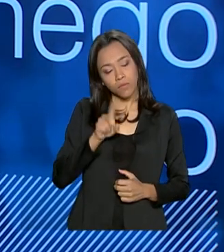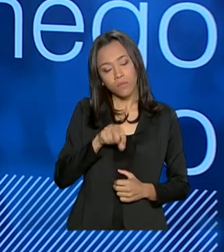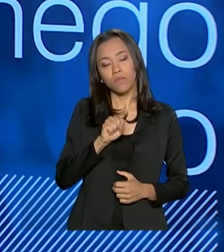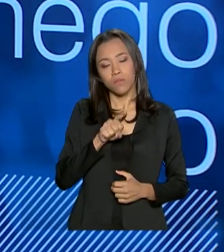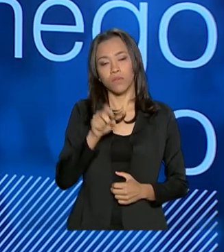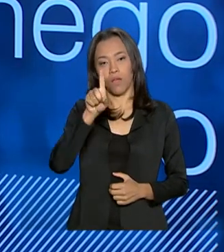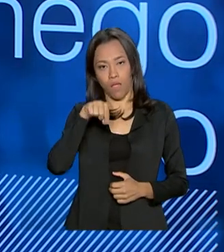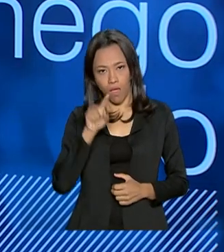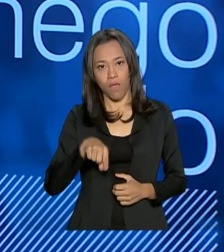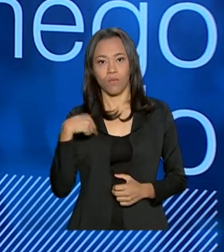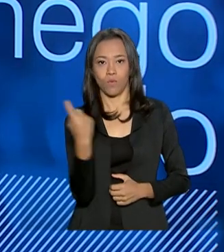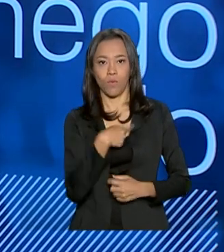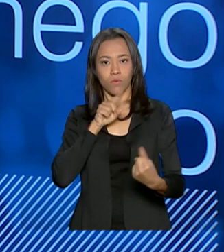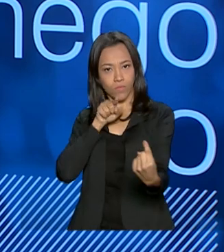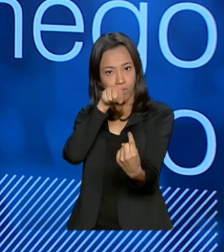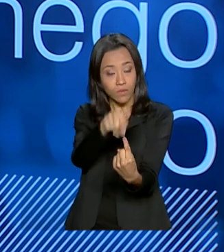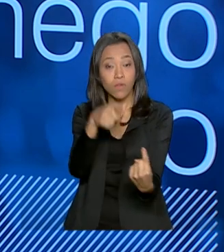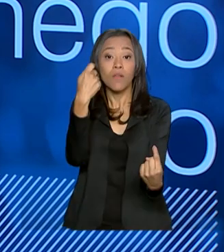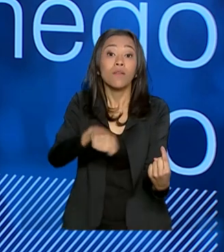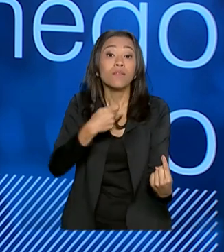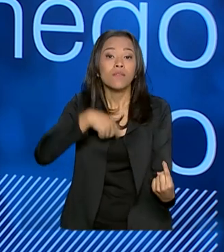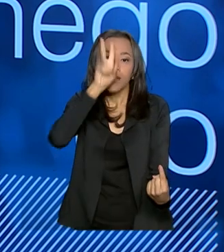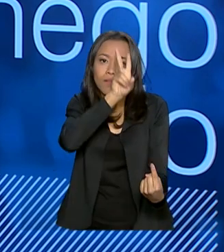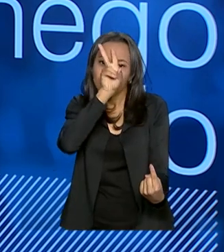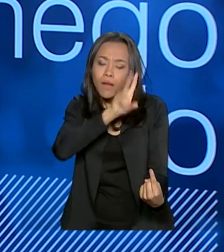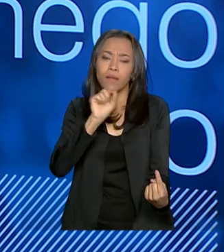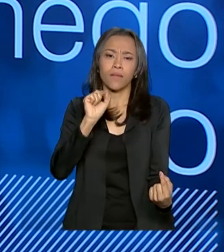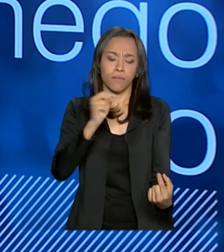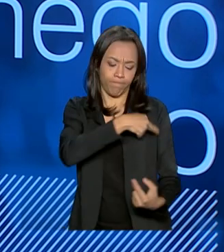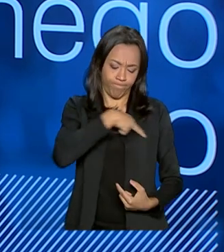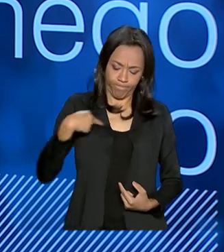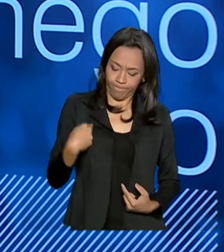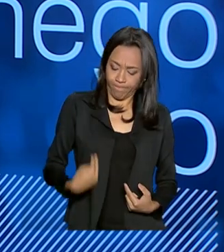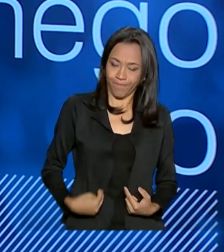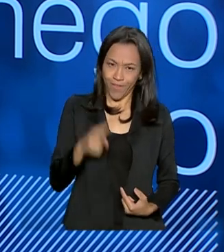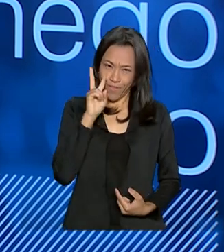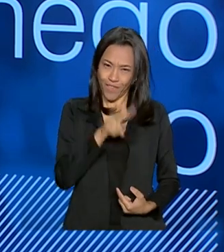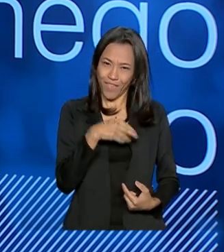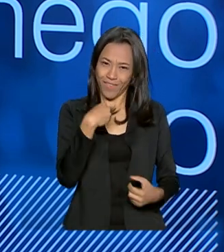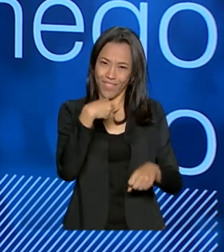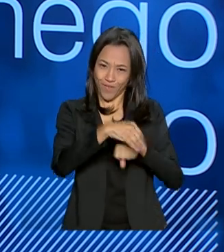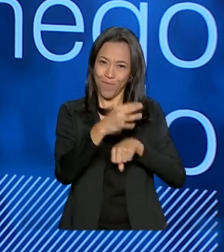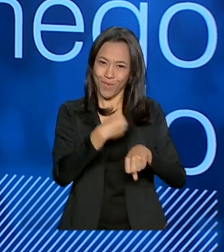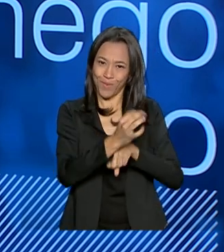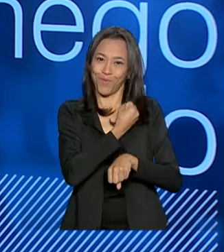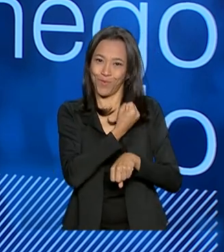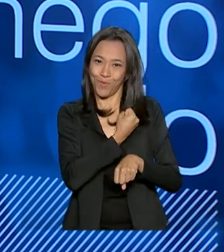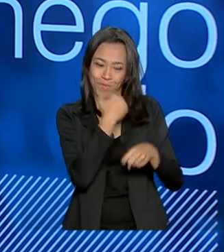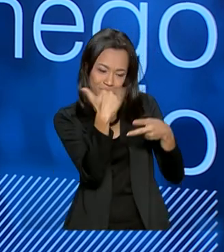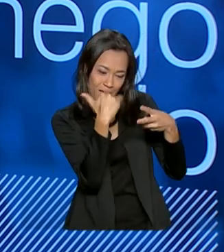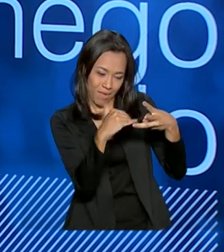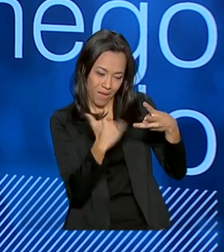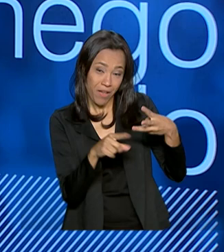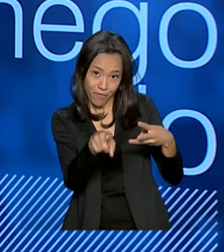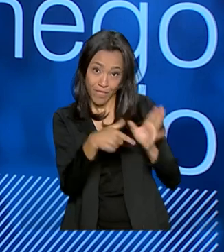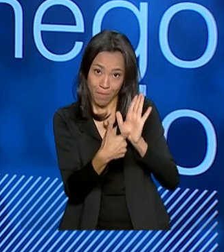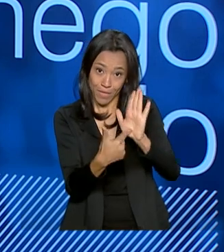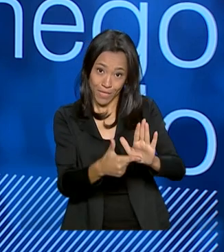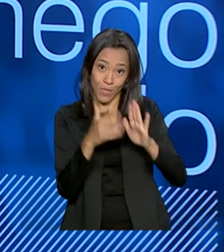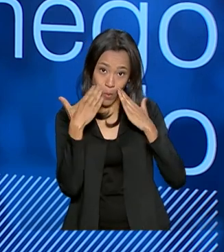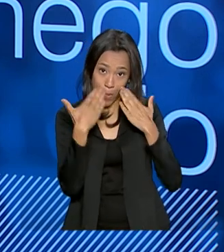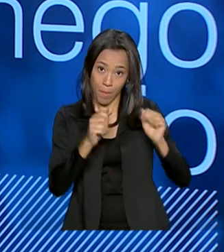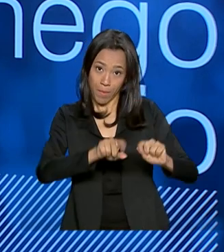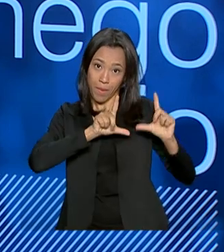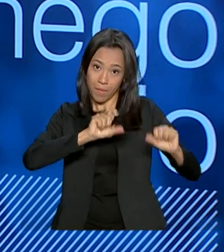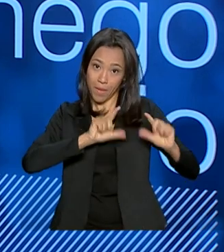objetivos, né? Nós temos que lembrar que a China, né? Basta olhar aqueles números que foram colocados aqui por você no começo dessa